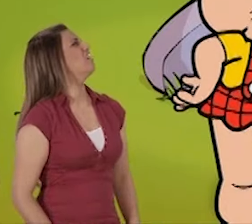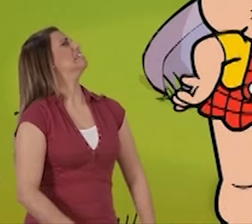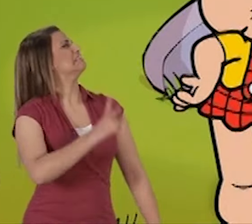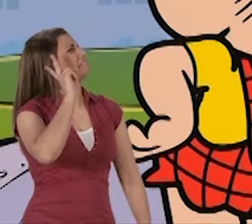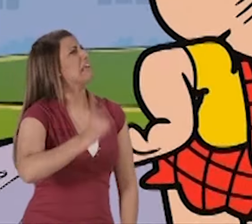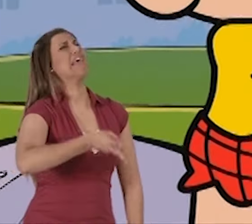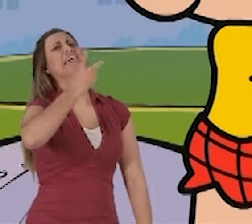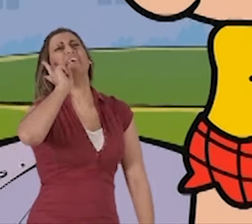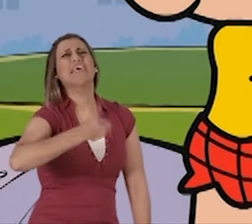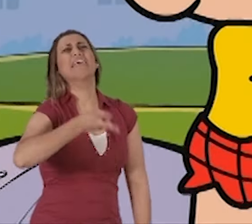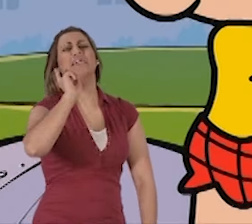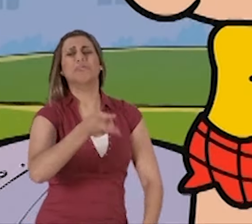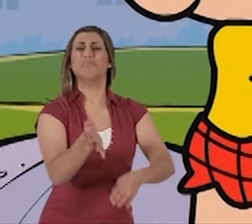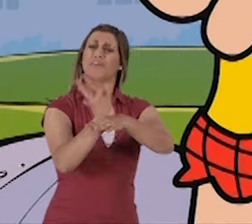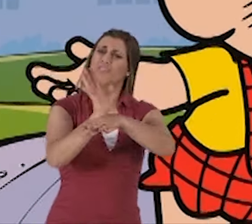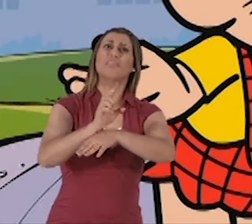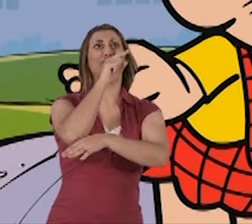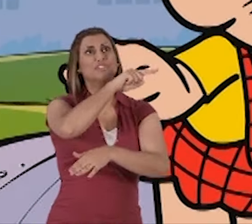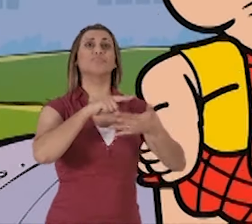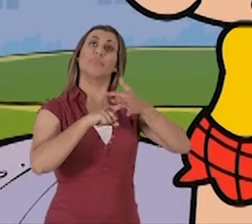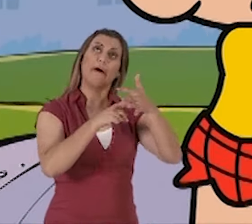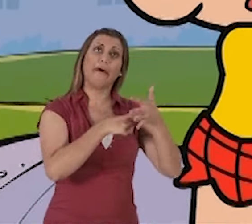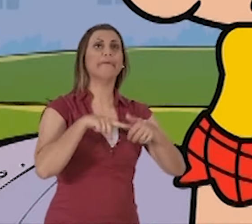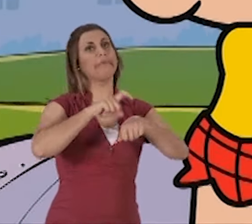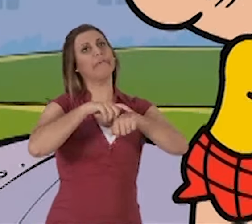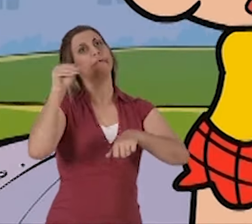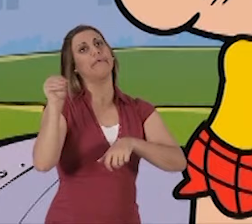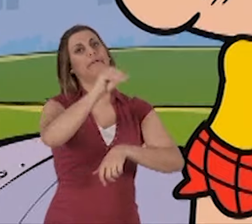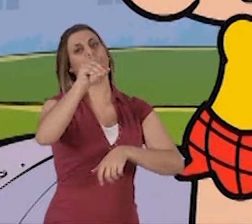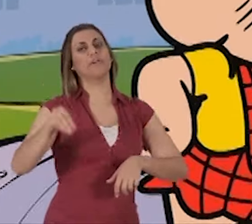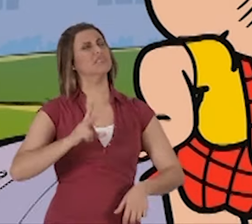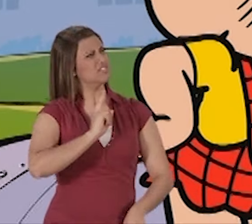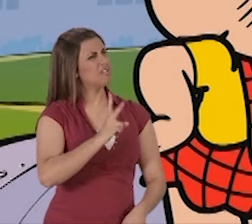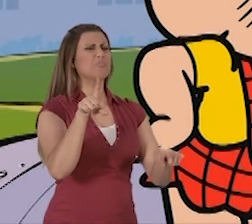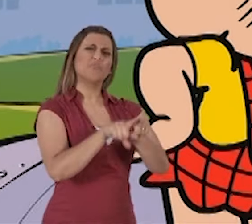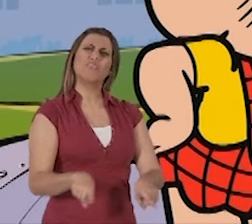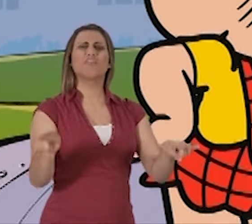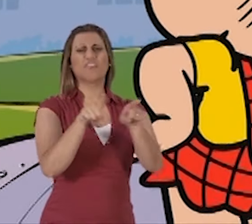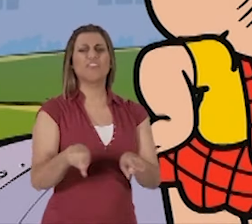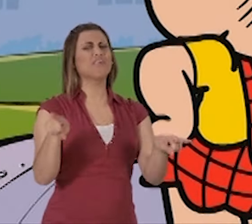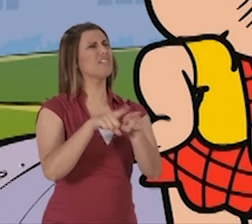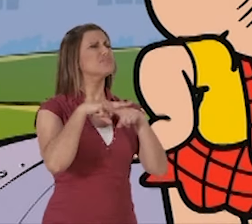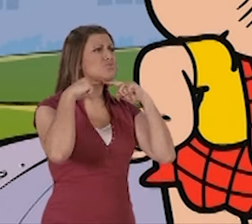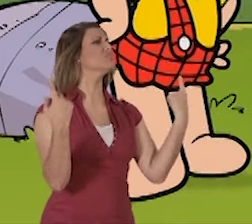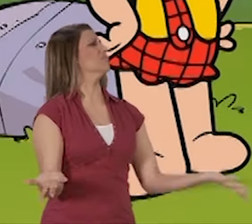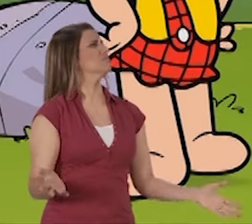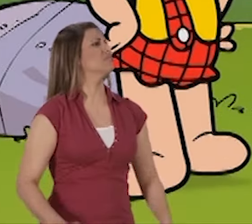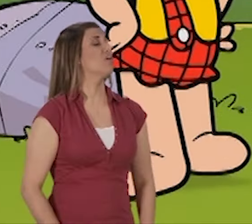paciência, Franjinha! Todo filminho você inventa uma Máquina do Tempo! Já tá virando rotina, né?